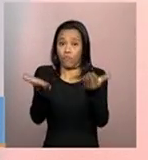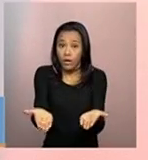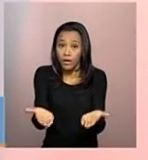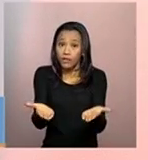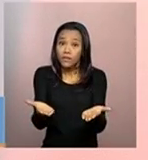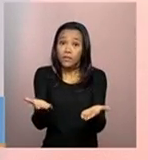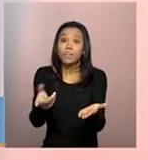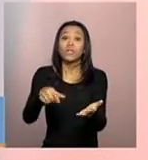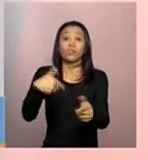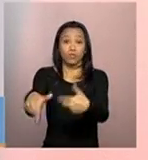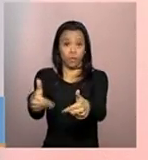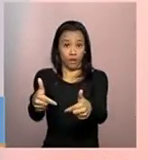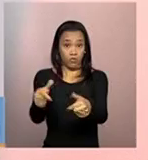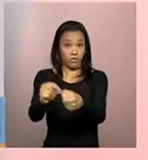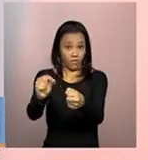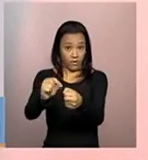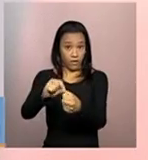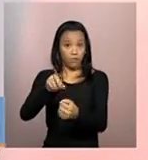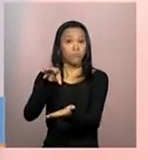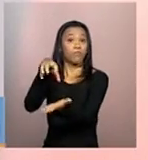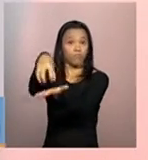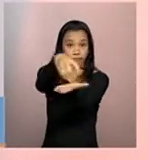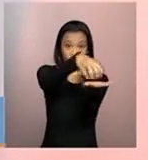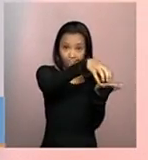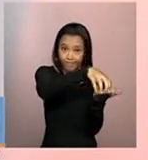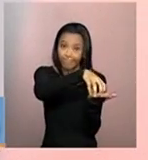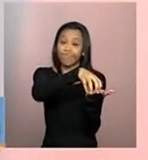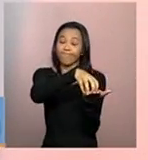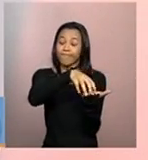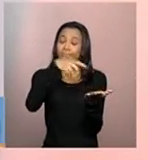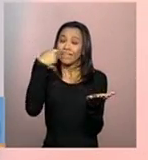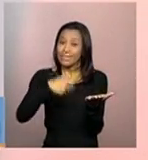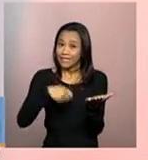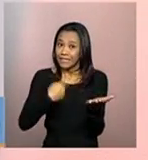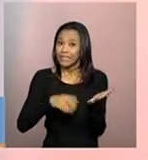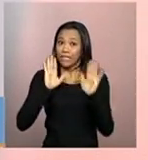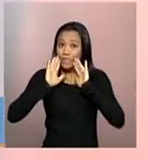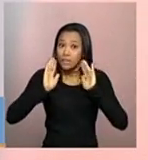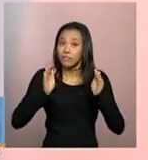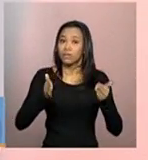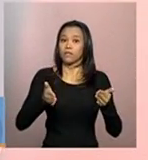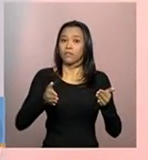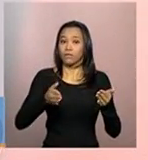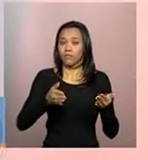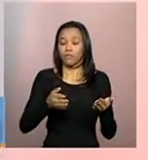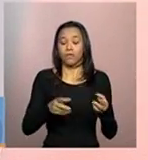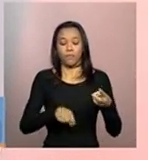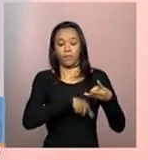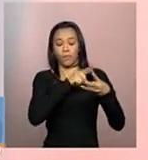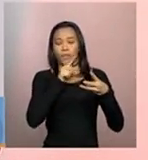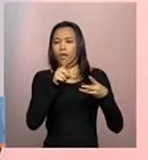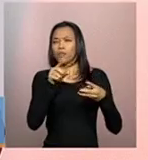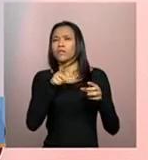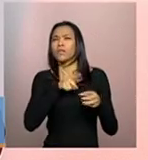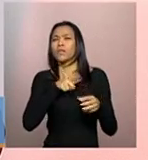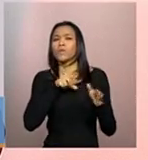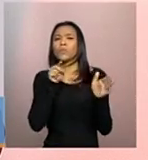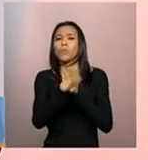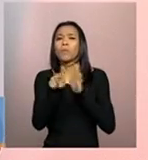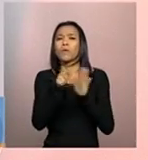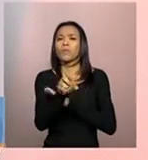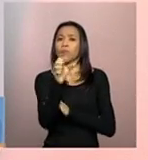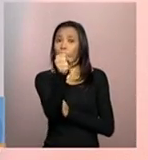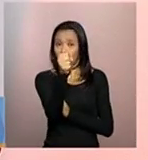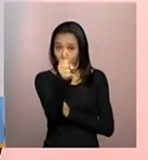de execução. É uma questão complexa que exige bastante atenção. A questão número 8, que é a questão que a